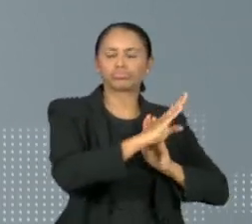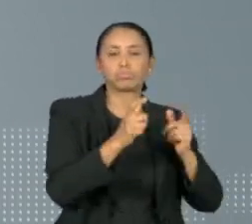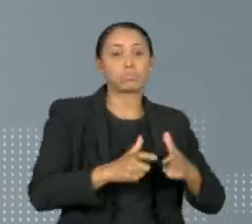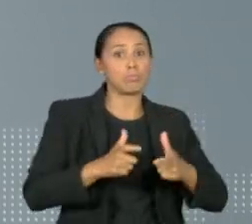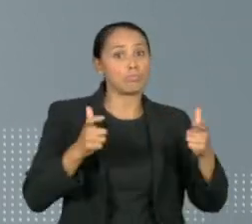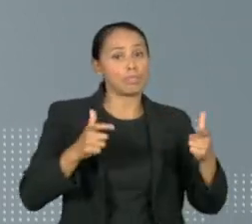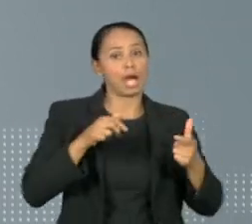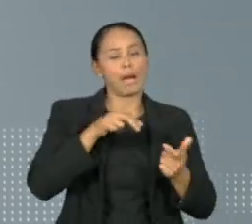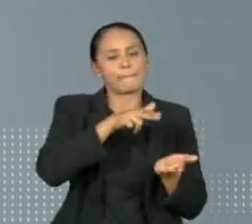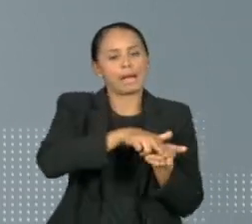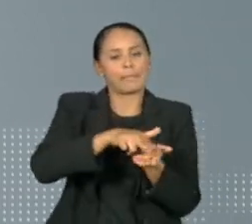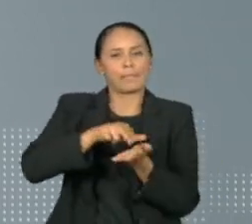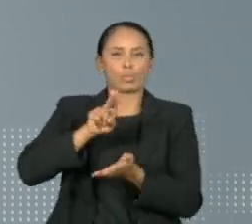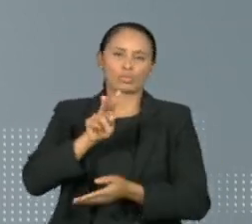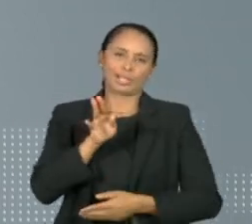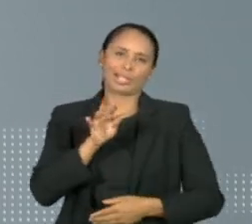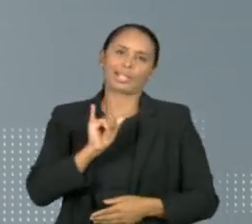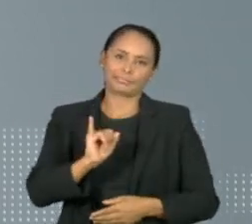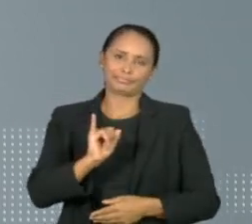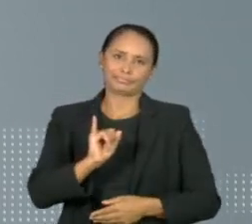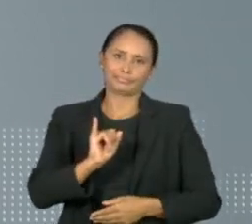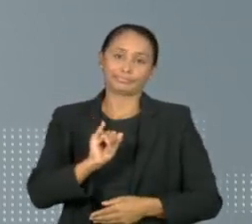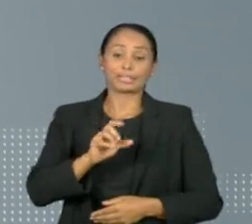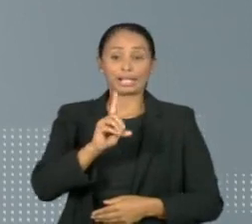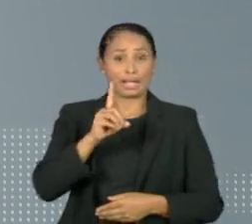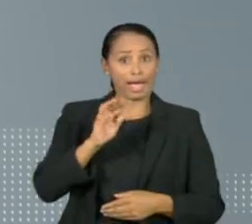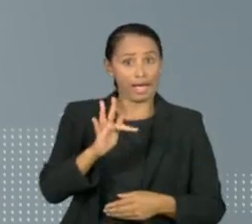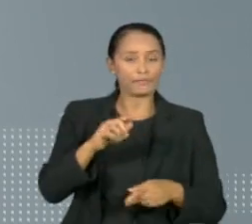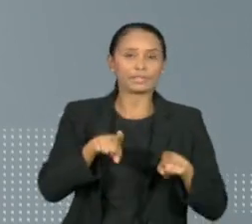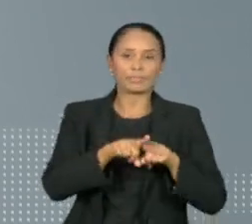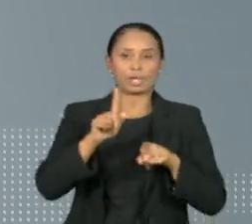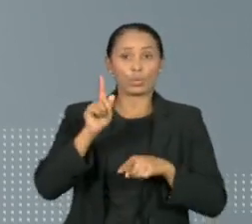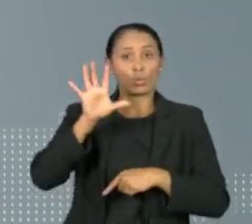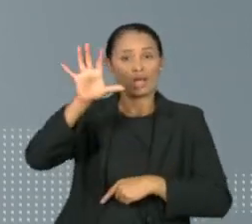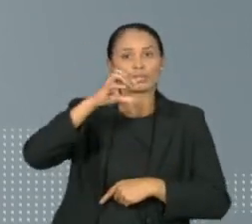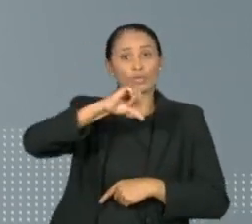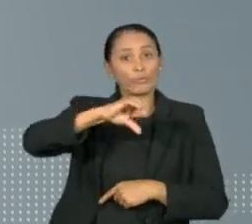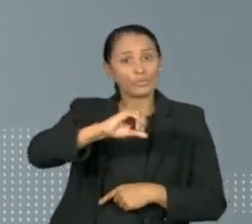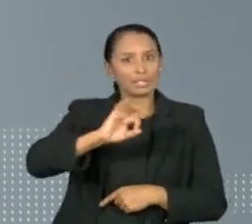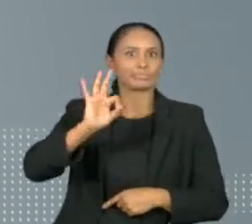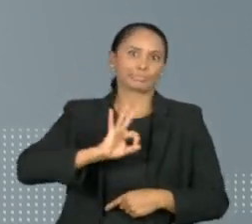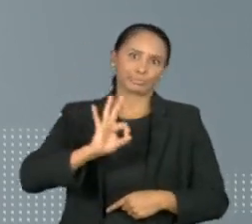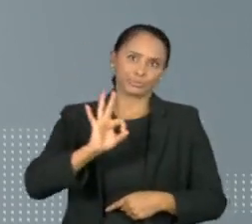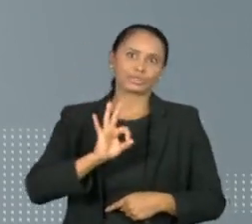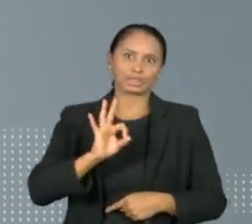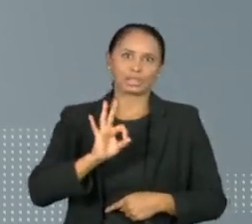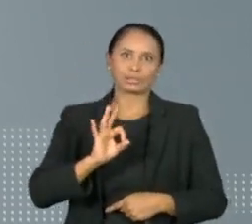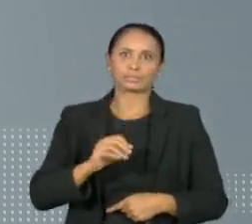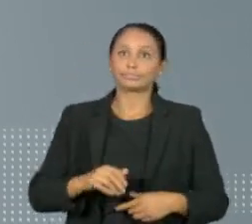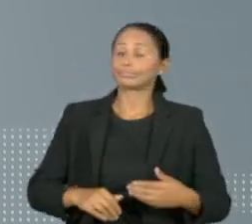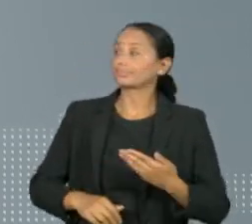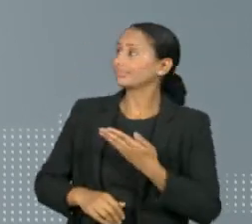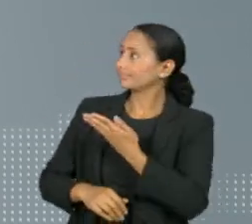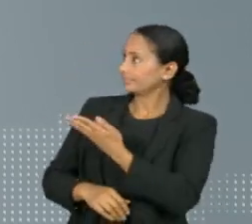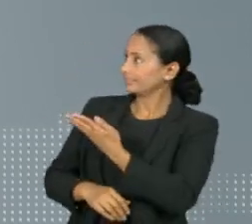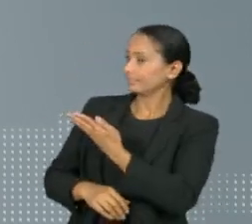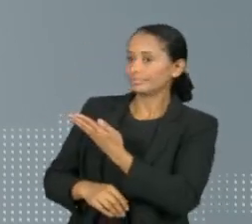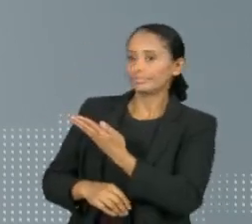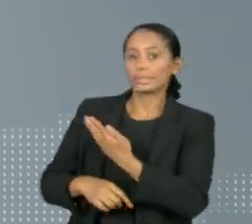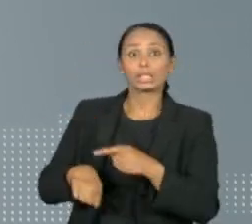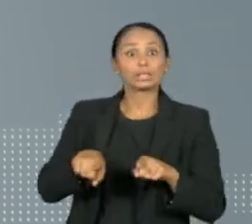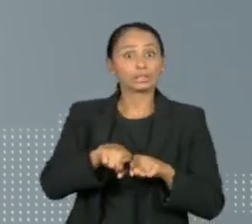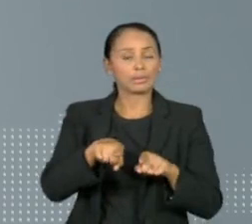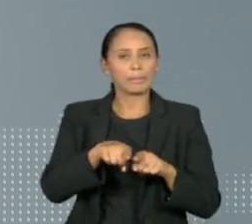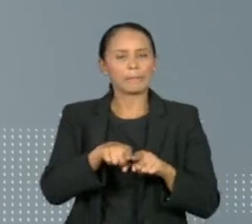UTIs. O Distrito Federal e Goiás têm mais de 90%. Também estão em situação crítica os